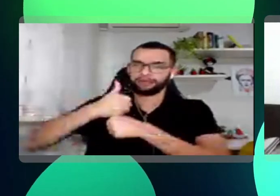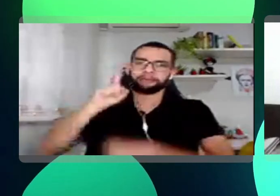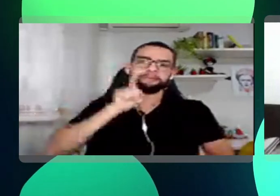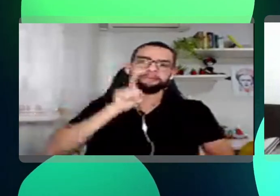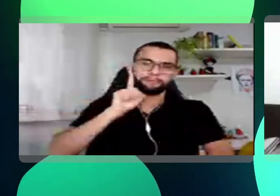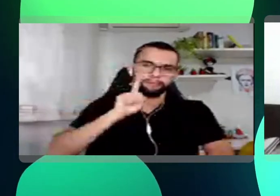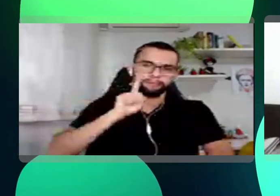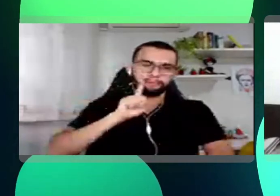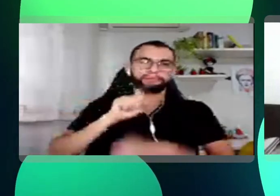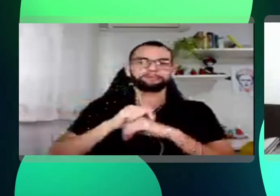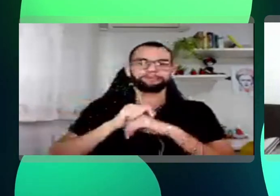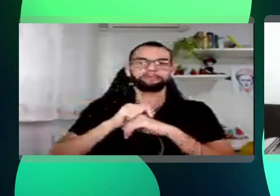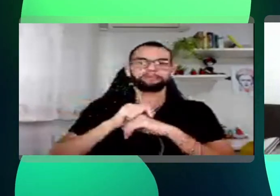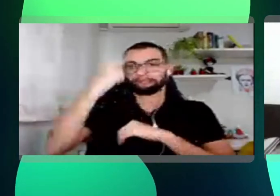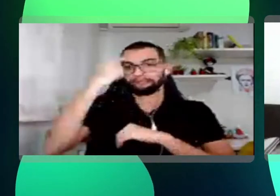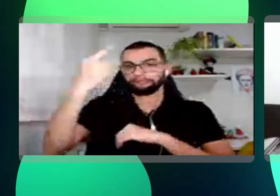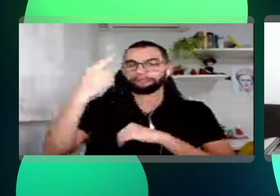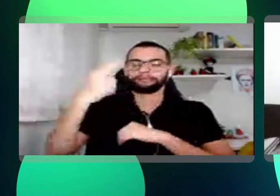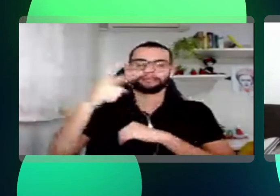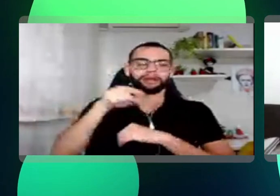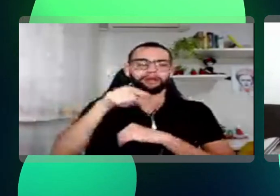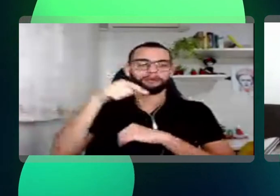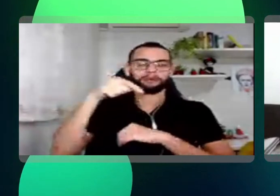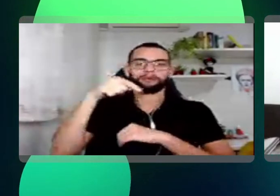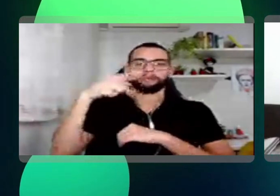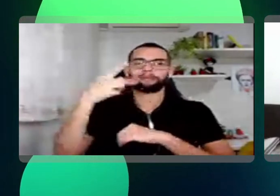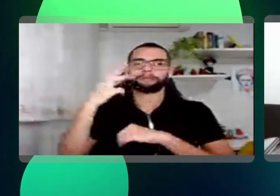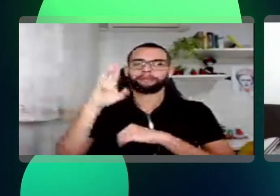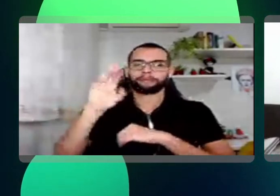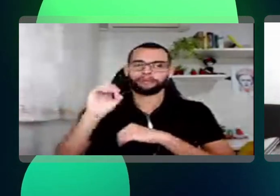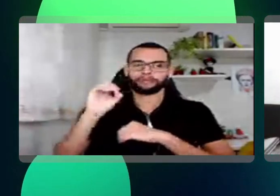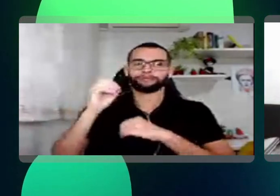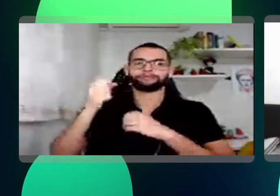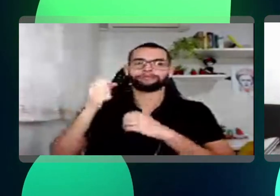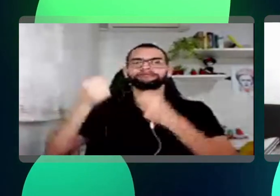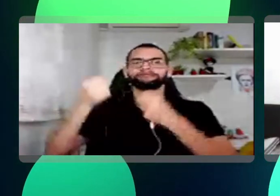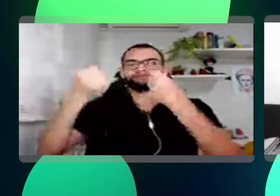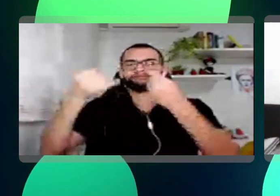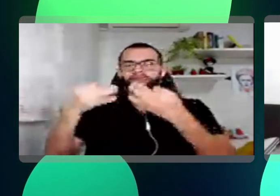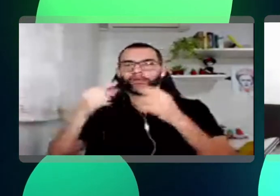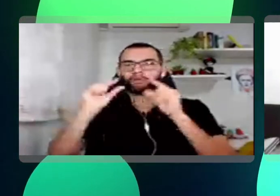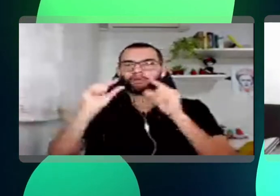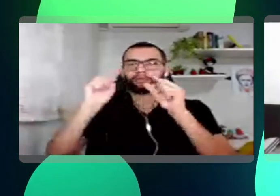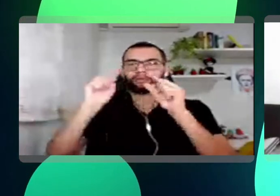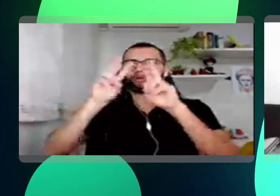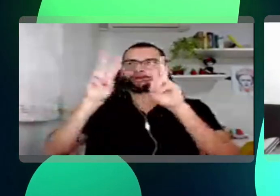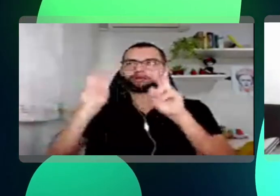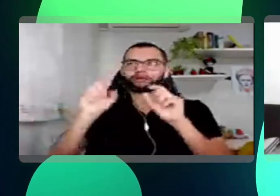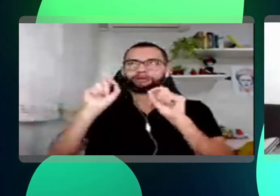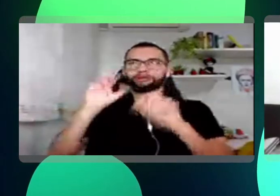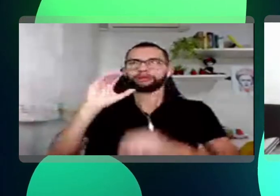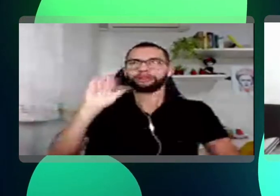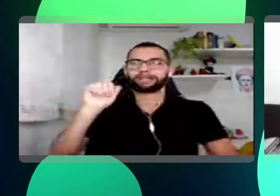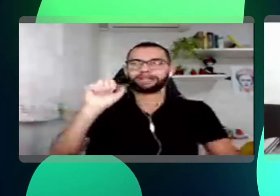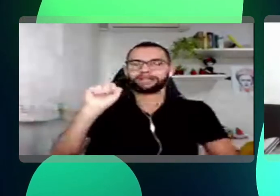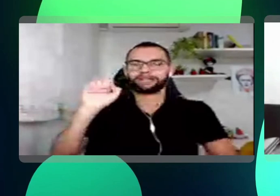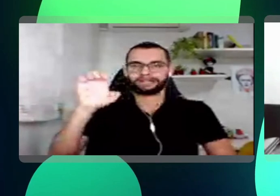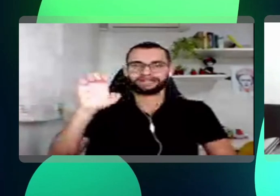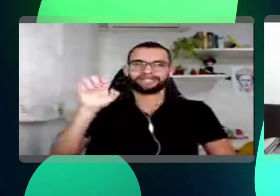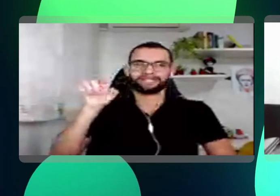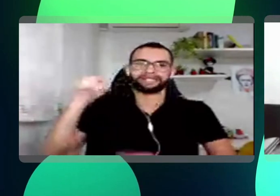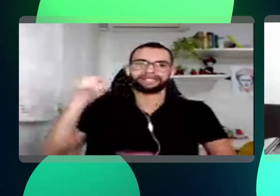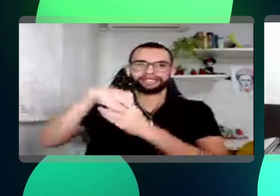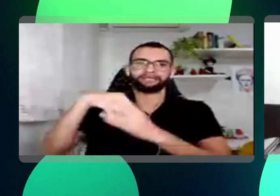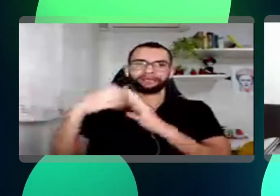trazer um pouco da trajetória dele, um pouco do que a gente tem feito aqui de case na companhia. Mas acho que é legal trazer um contexto bem rápido aqui. Então,